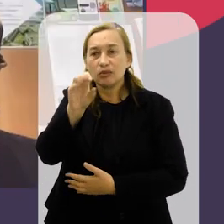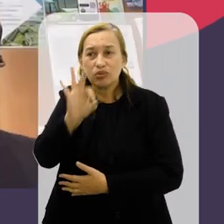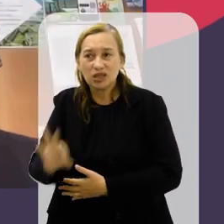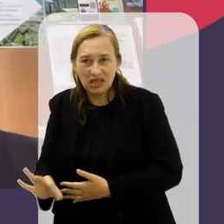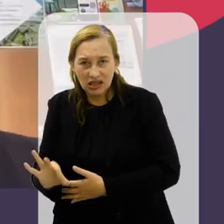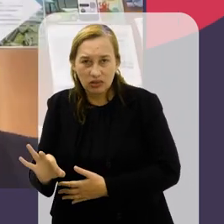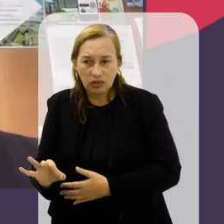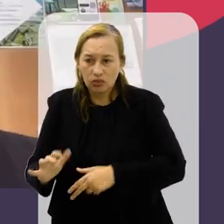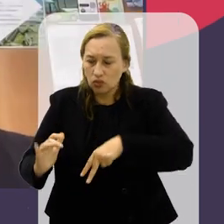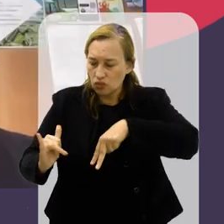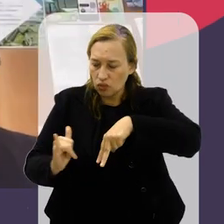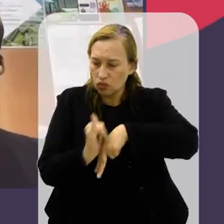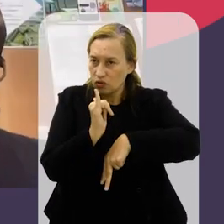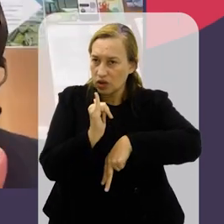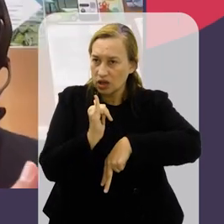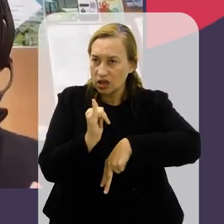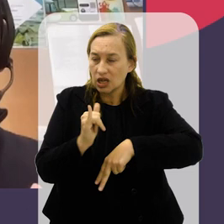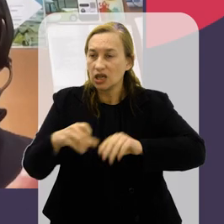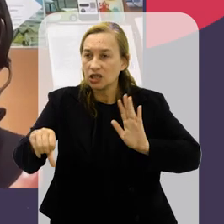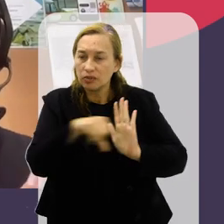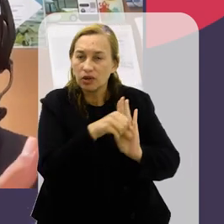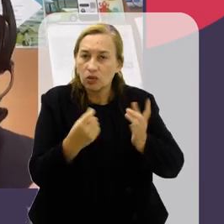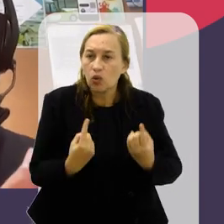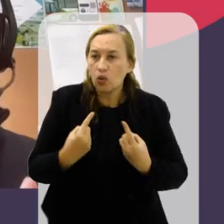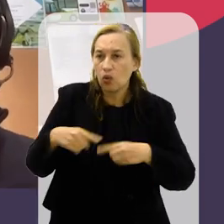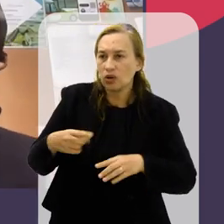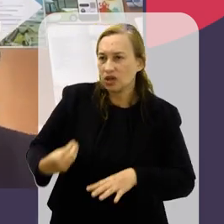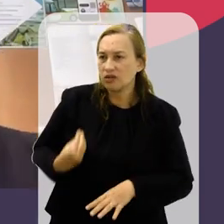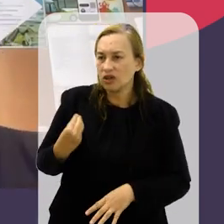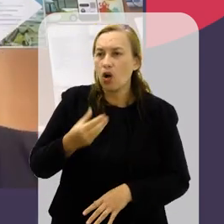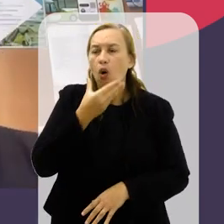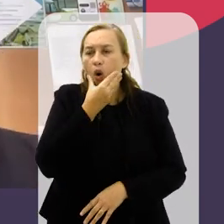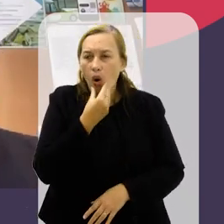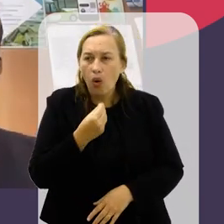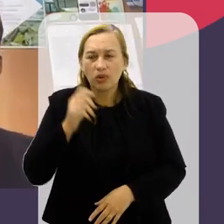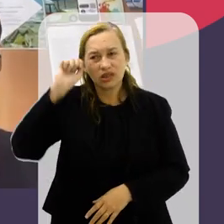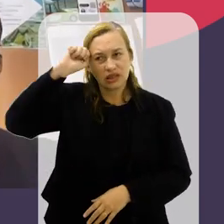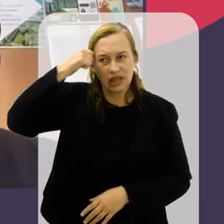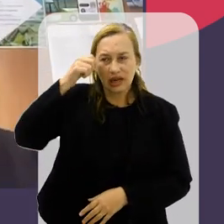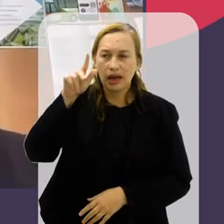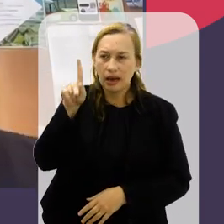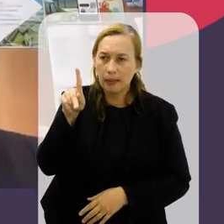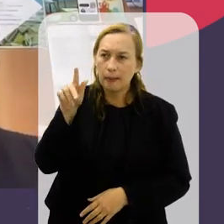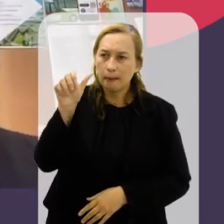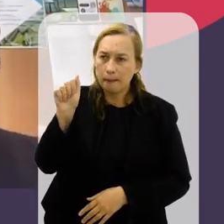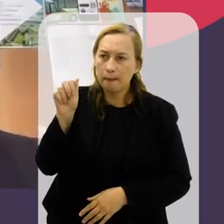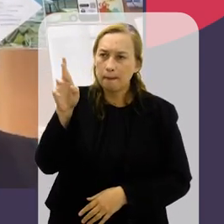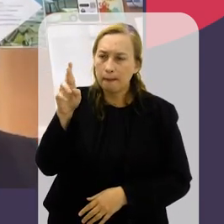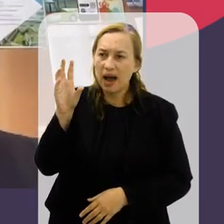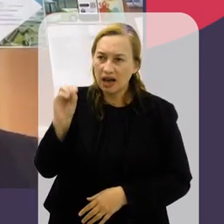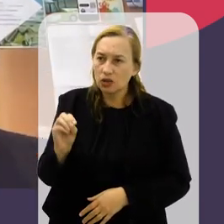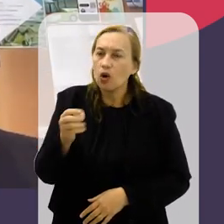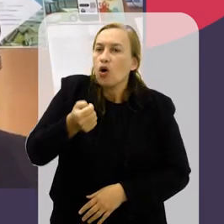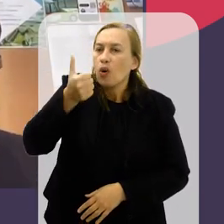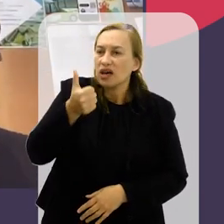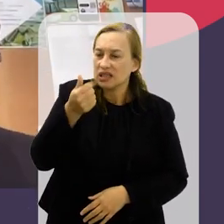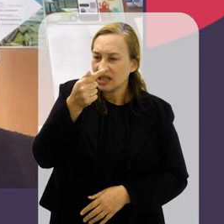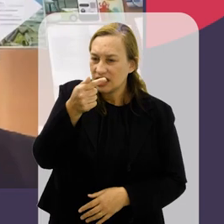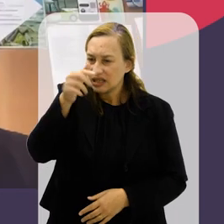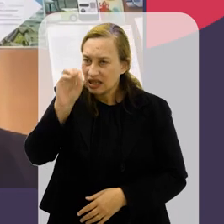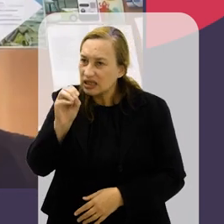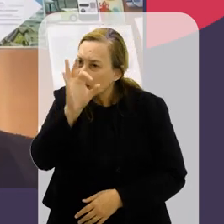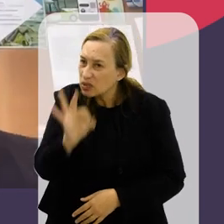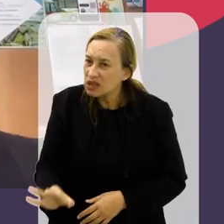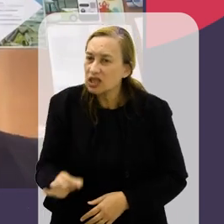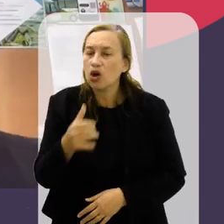de 70% das vítimas de crimes contra a vida, homens negros e pardos. Então, quase 70